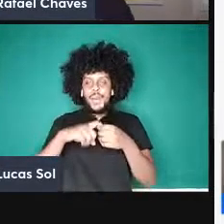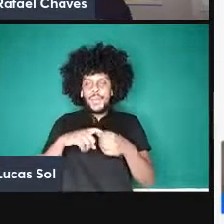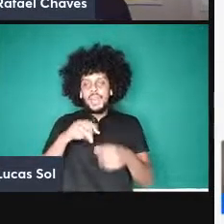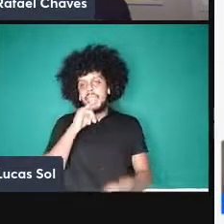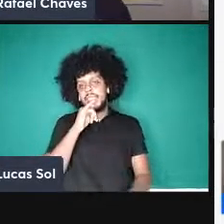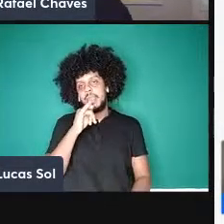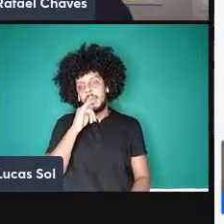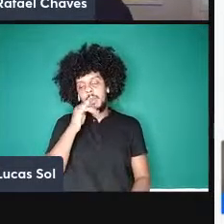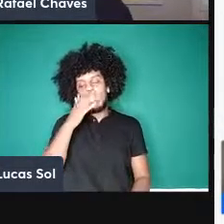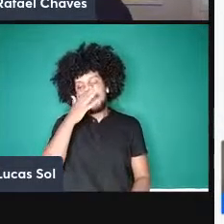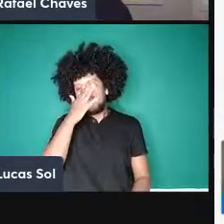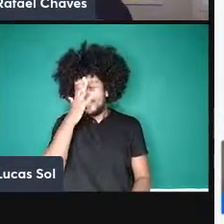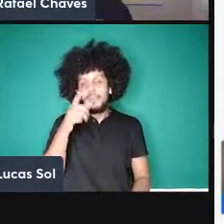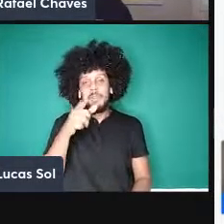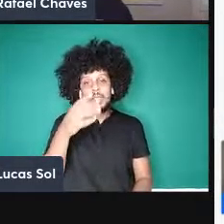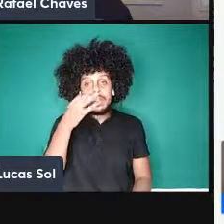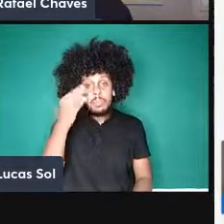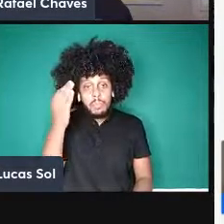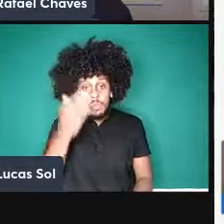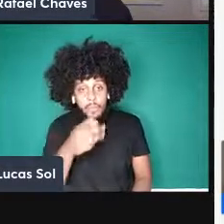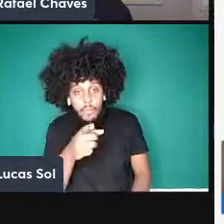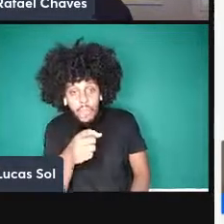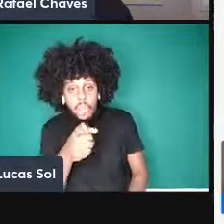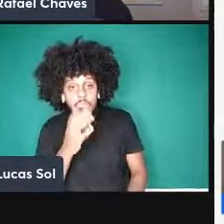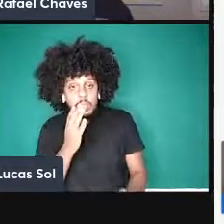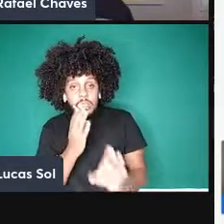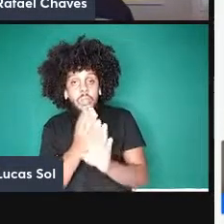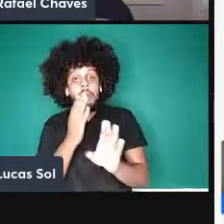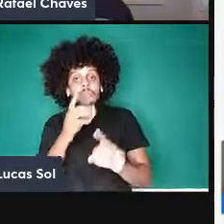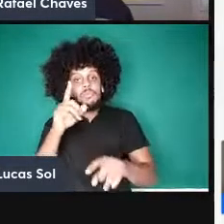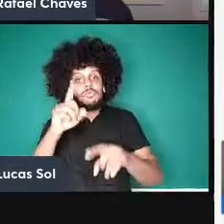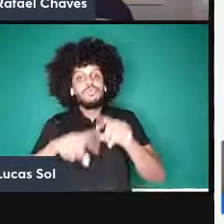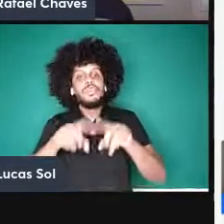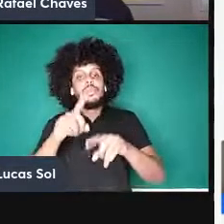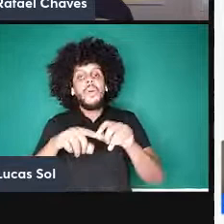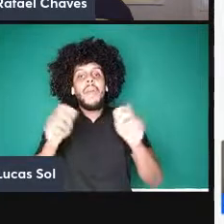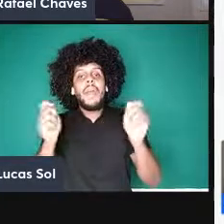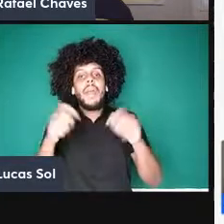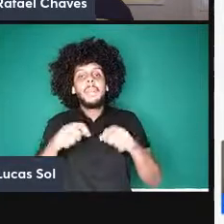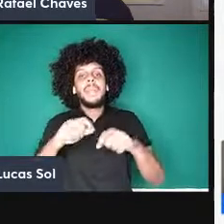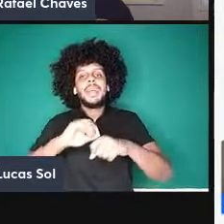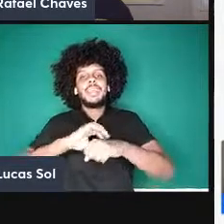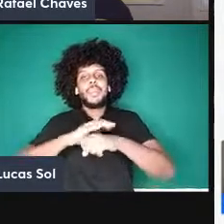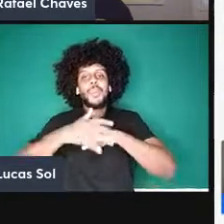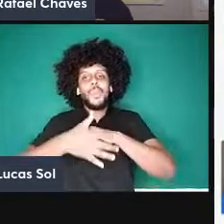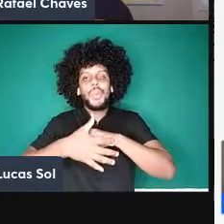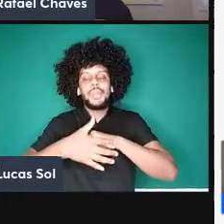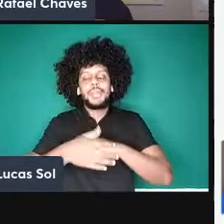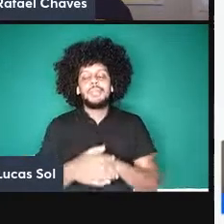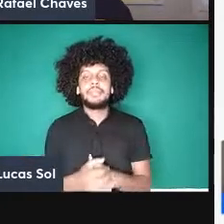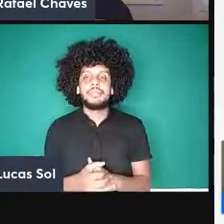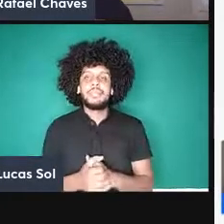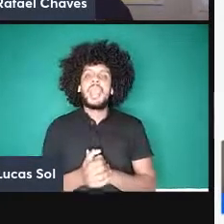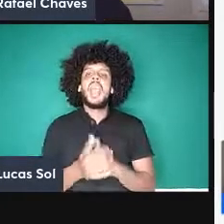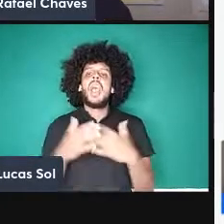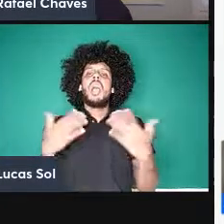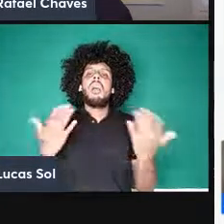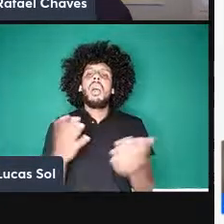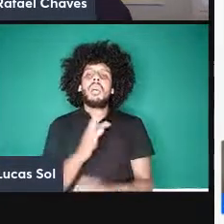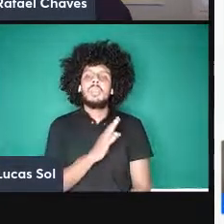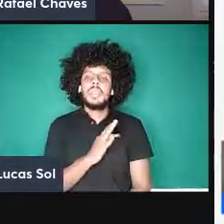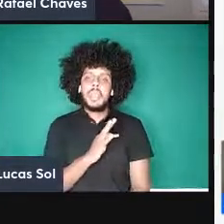certificar um certo dispositivo quântico agora quais que são as técnicas de